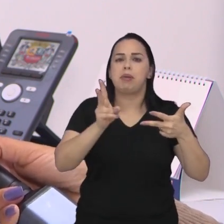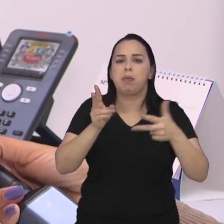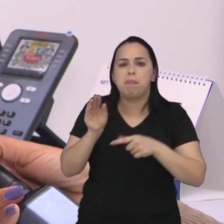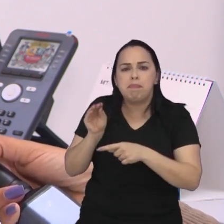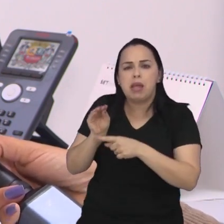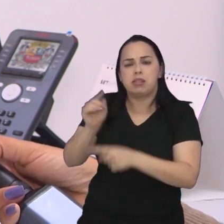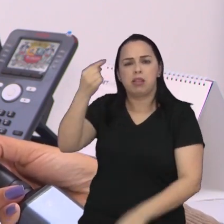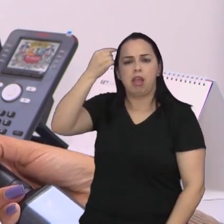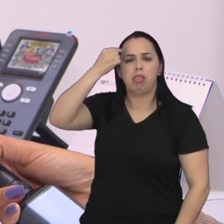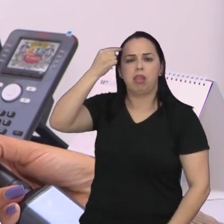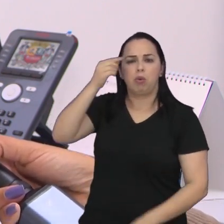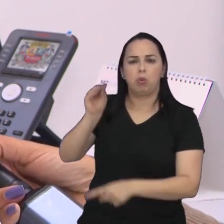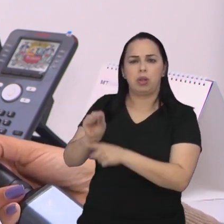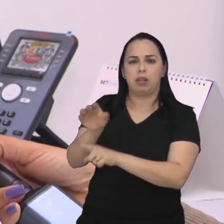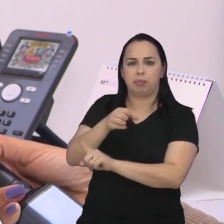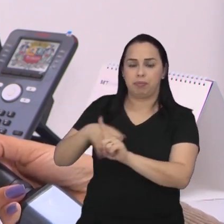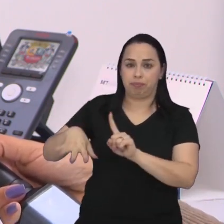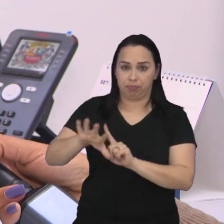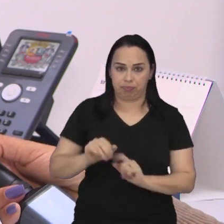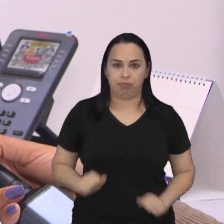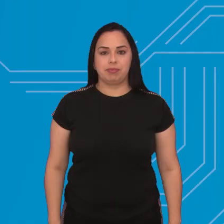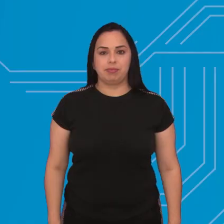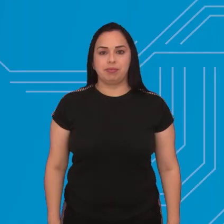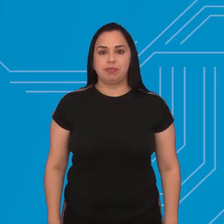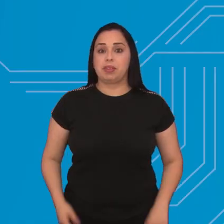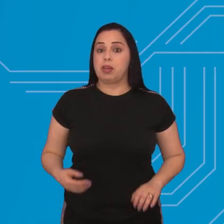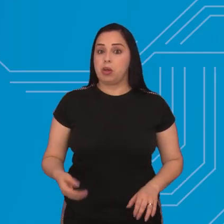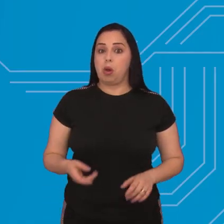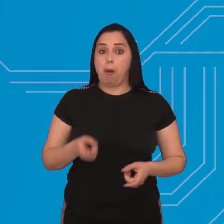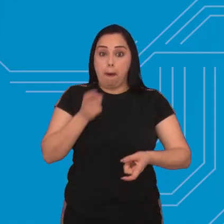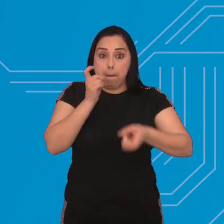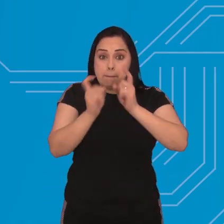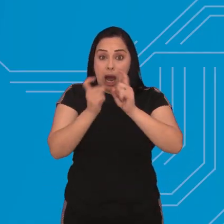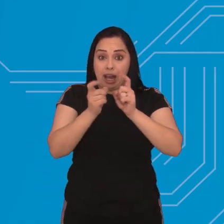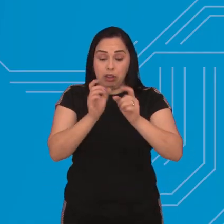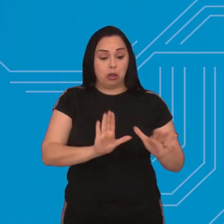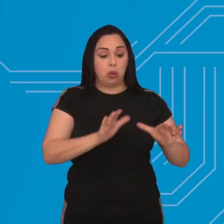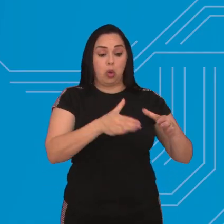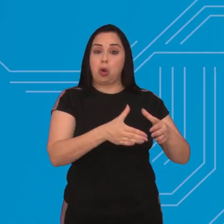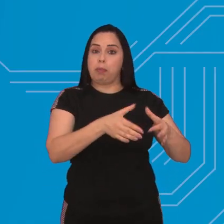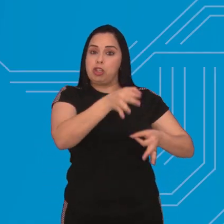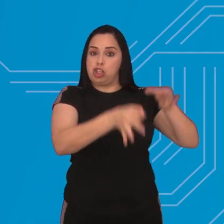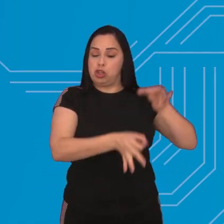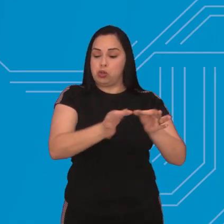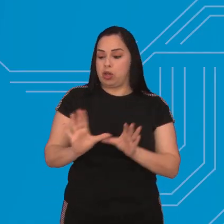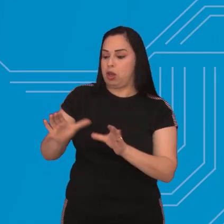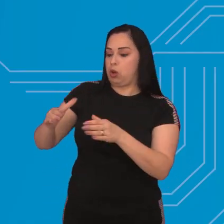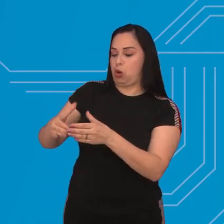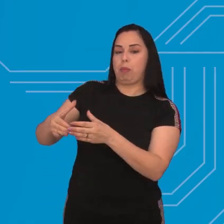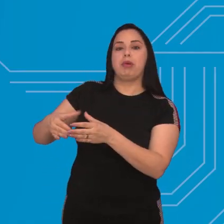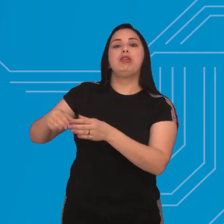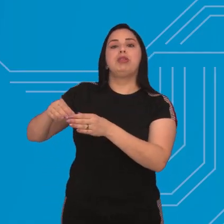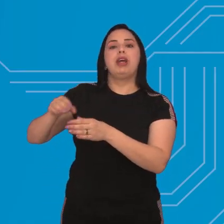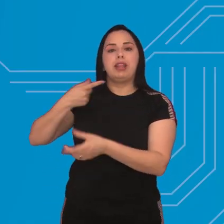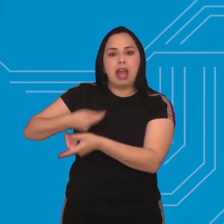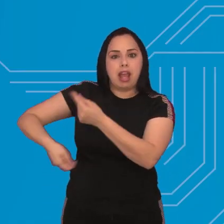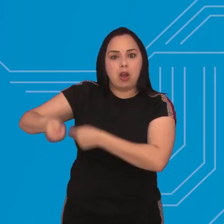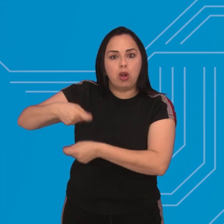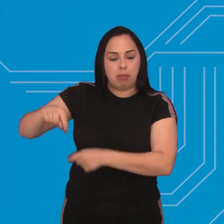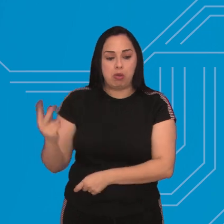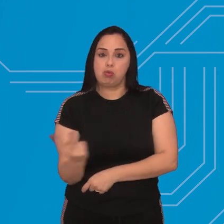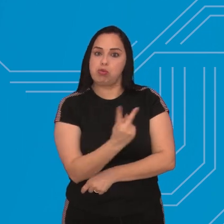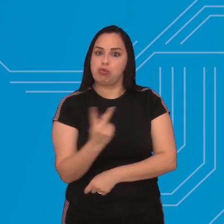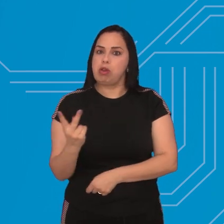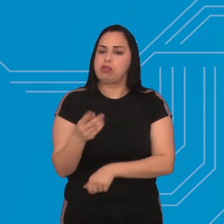discutindo uma política de proteção do meio ambiente. E uma reunião promovida pelas Comissões de Justiça e Economia da Câmara